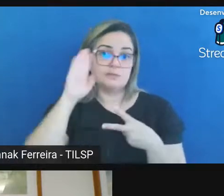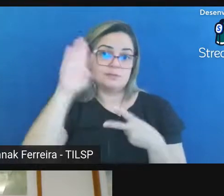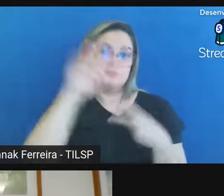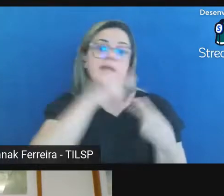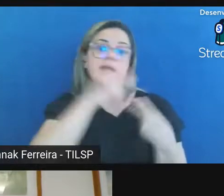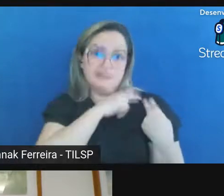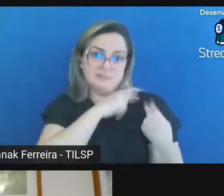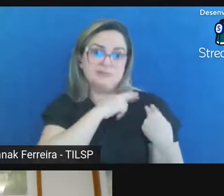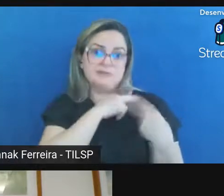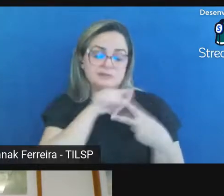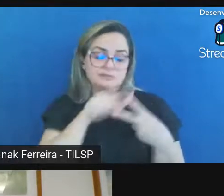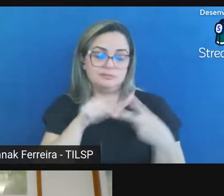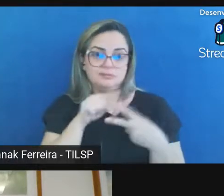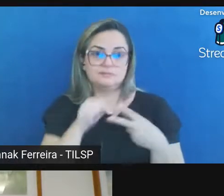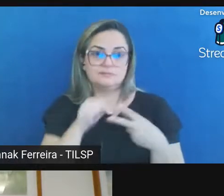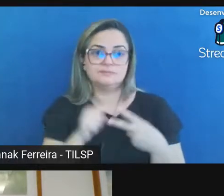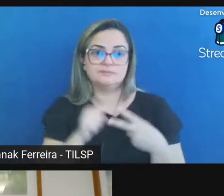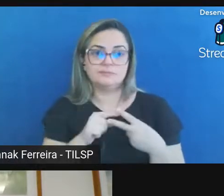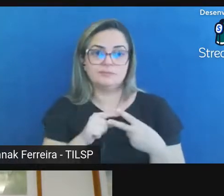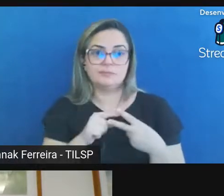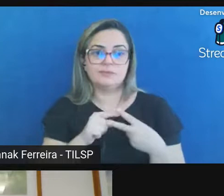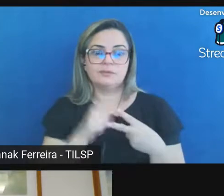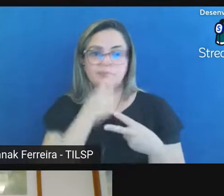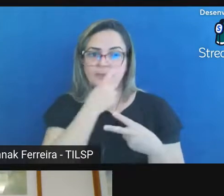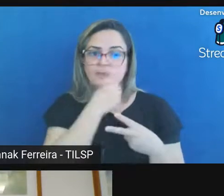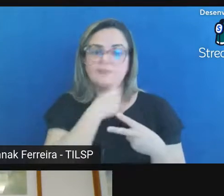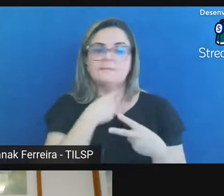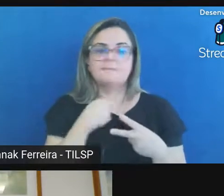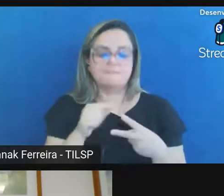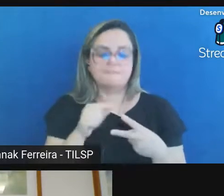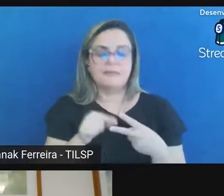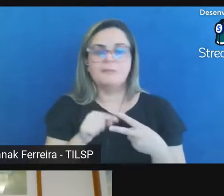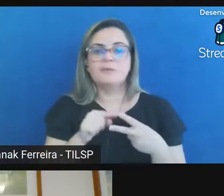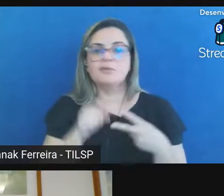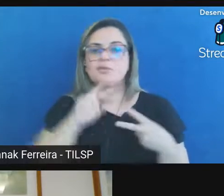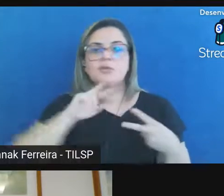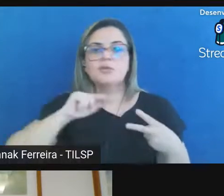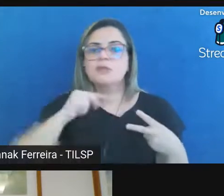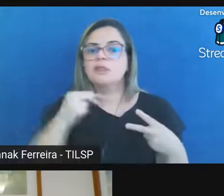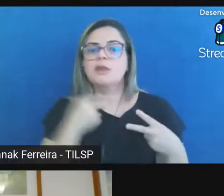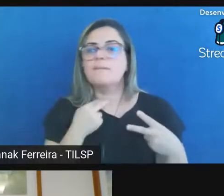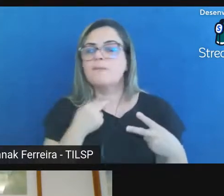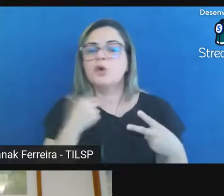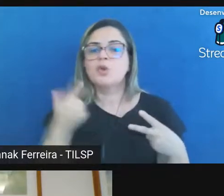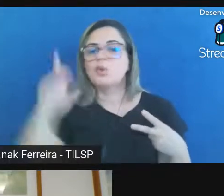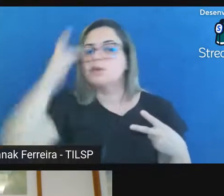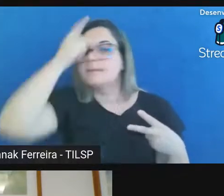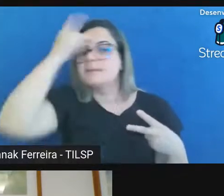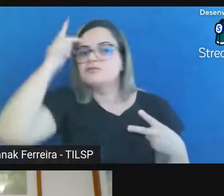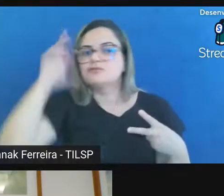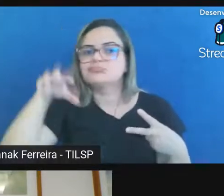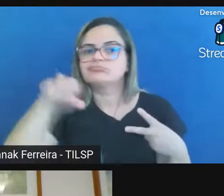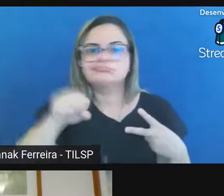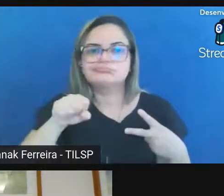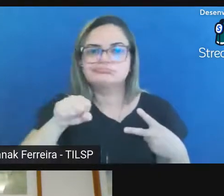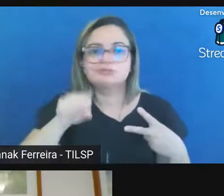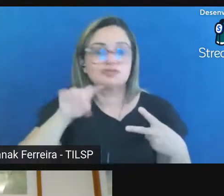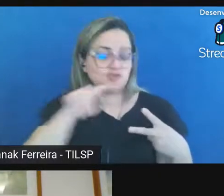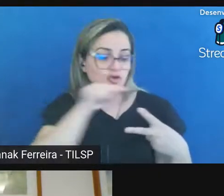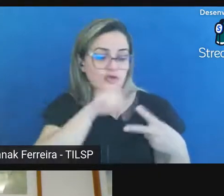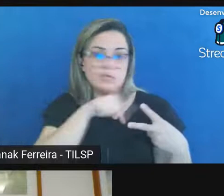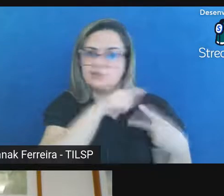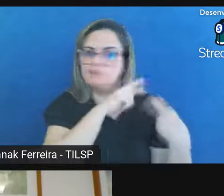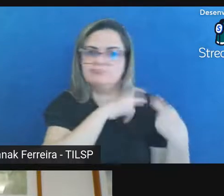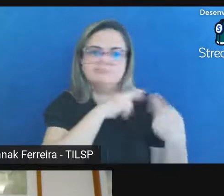únicos não há acesso ao RDC ao AIP por segurança o